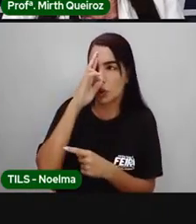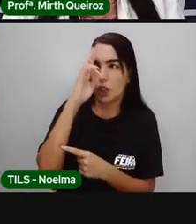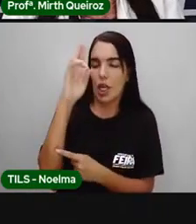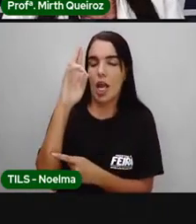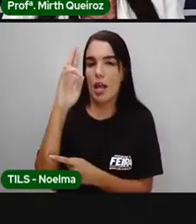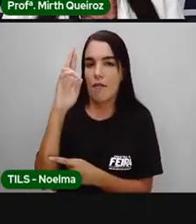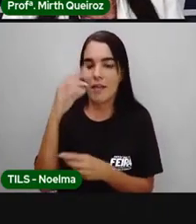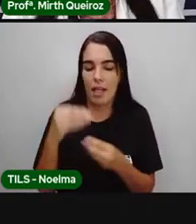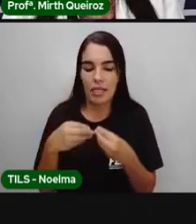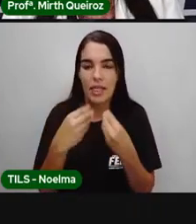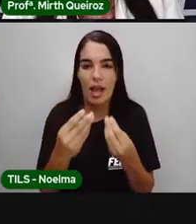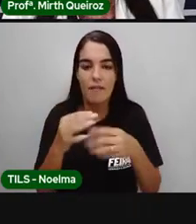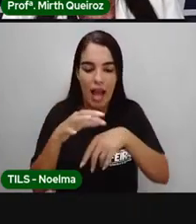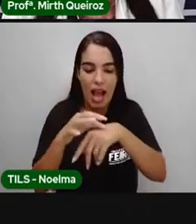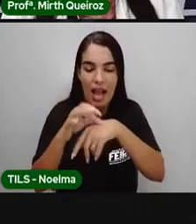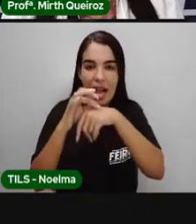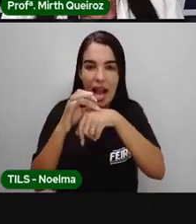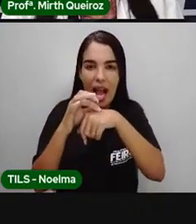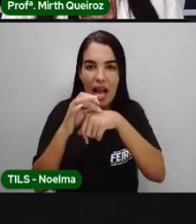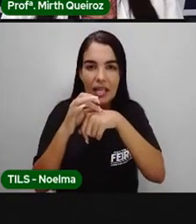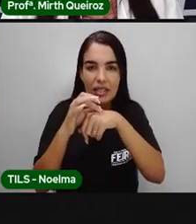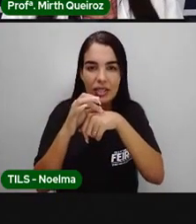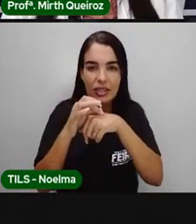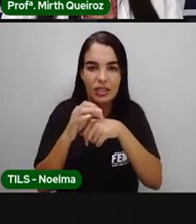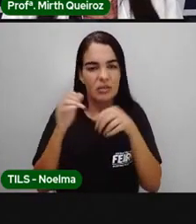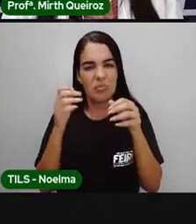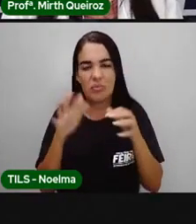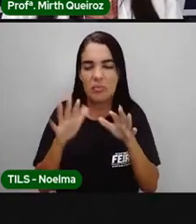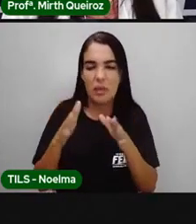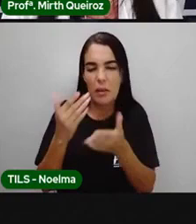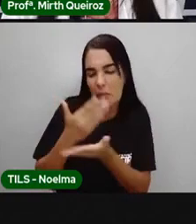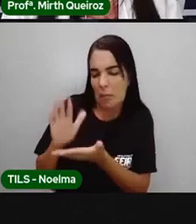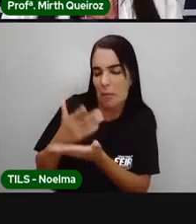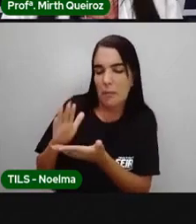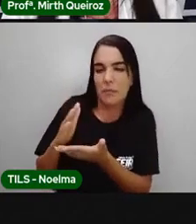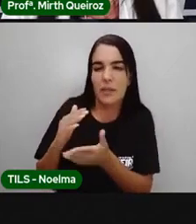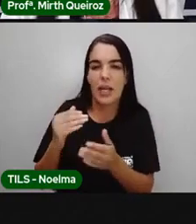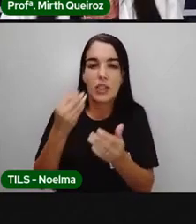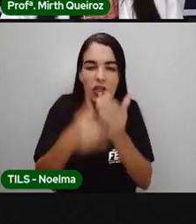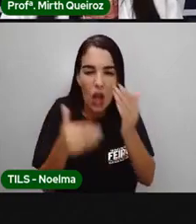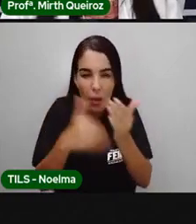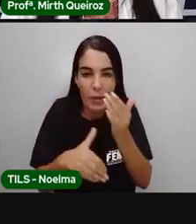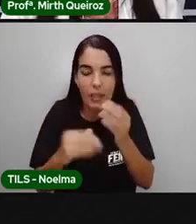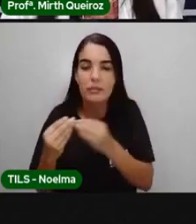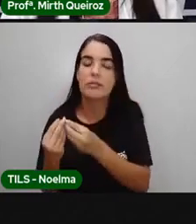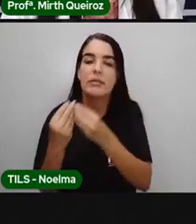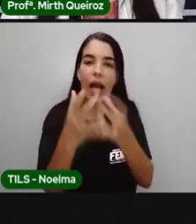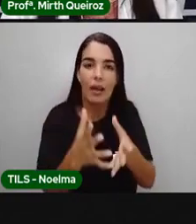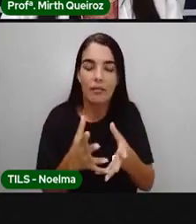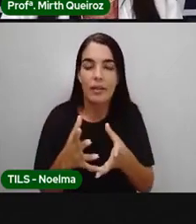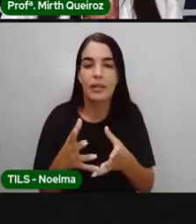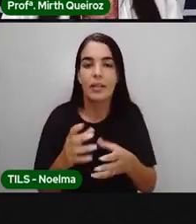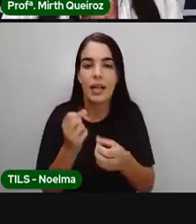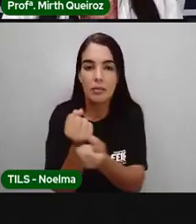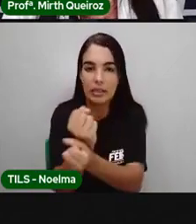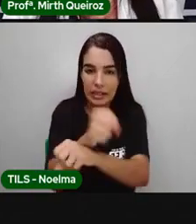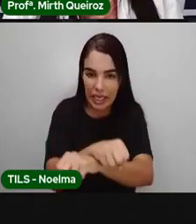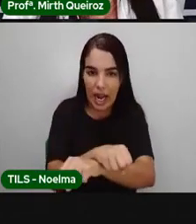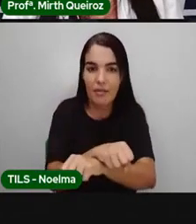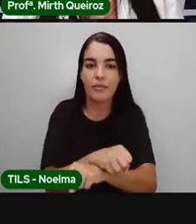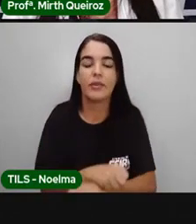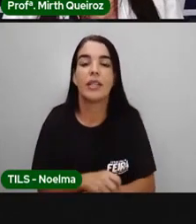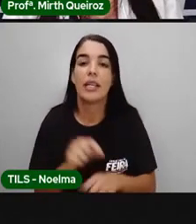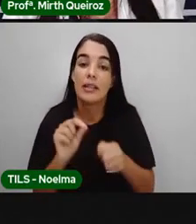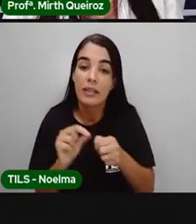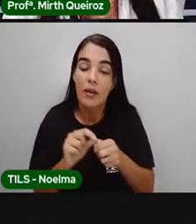Que os senhores dos engenhos não consumiam. E aí, com esses restos de carne, eles fizeram o feijão preto, né? E aí, deu